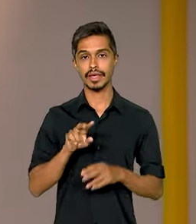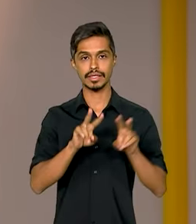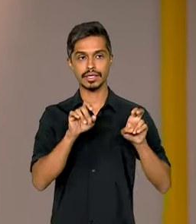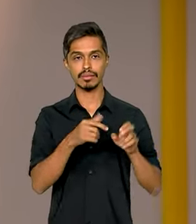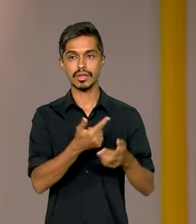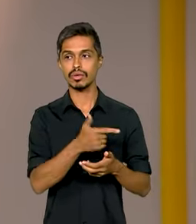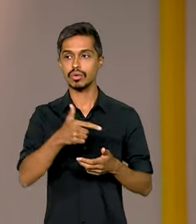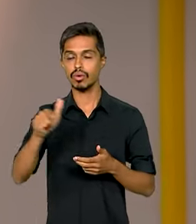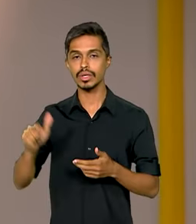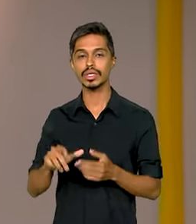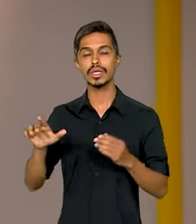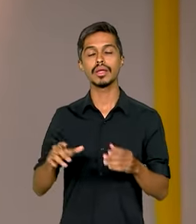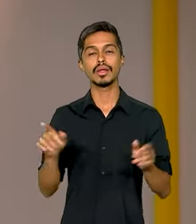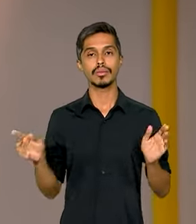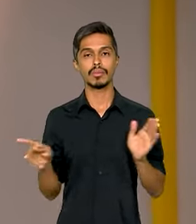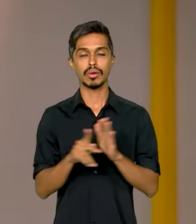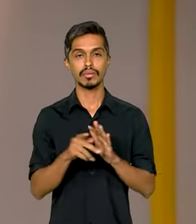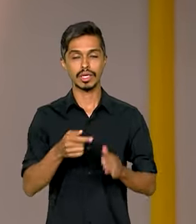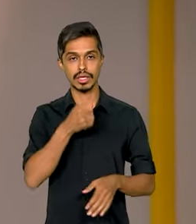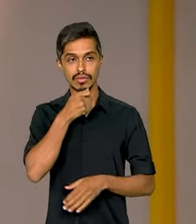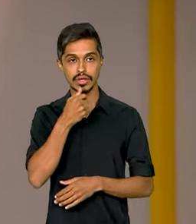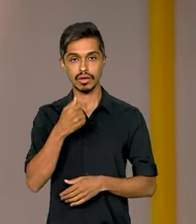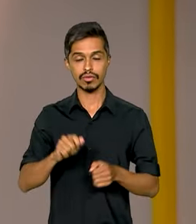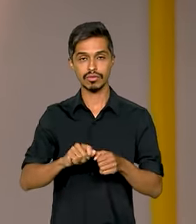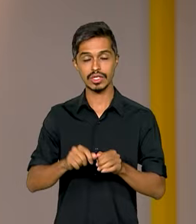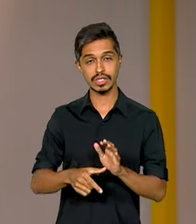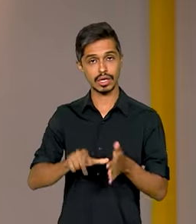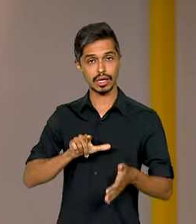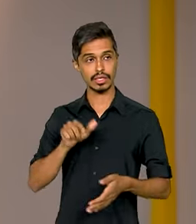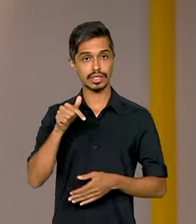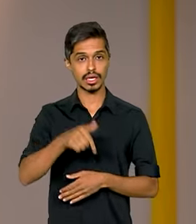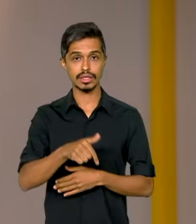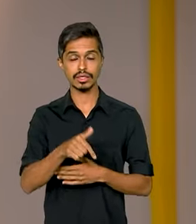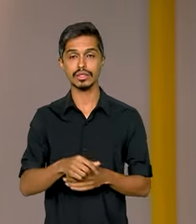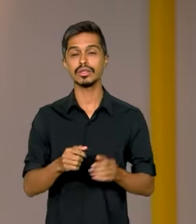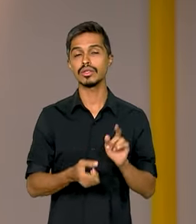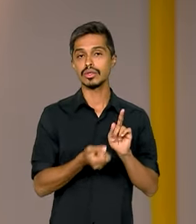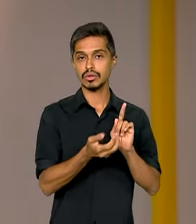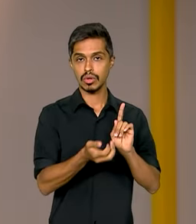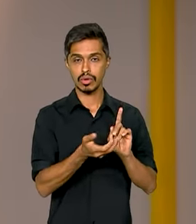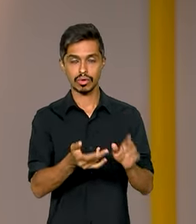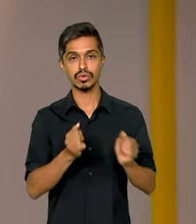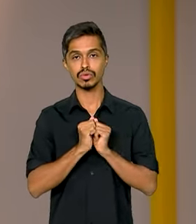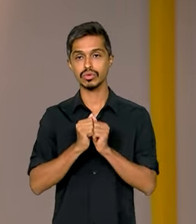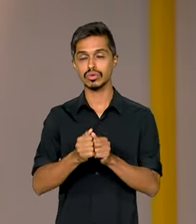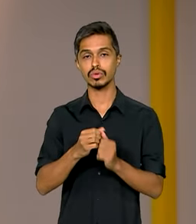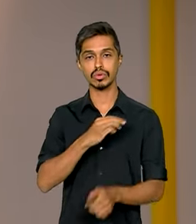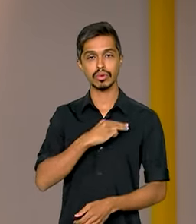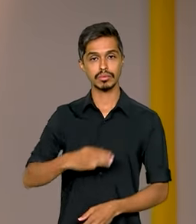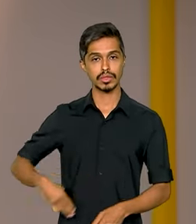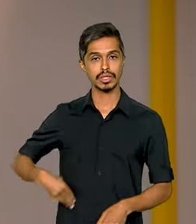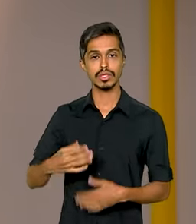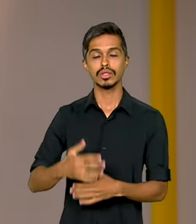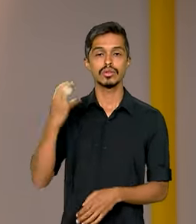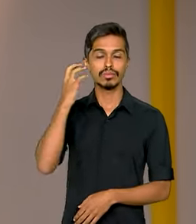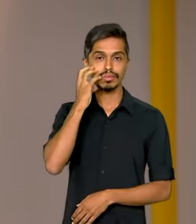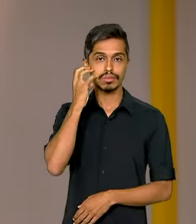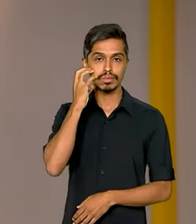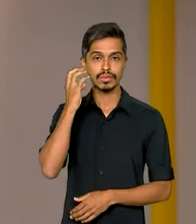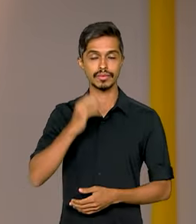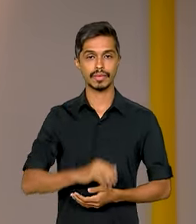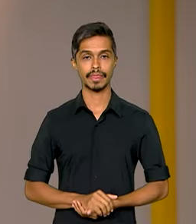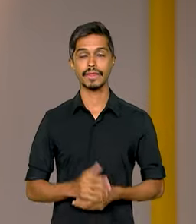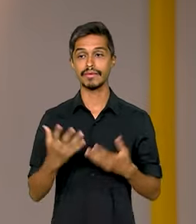fizeram parte da entrevista que eu fiz mais cedo aqui nos estúdios do Canal GOV com o Ministro das Comunicações, Juscelino Filho.